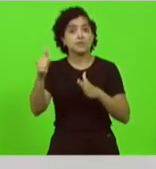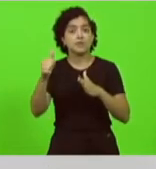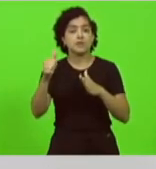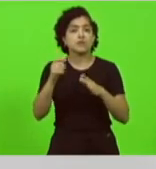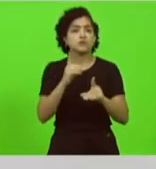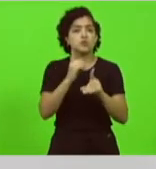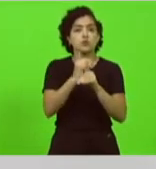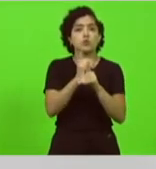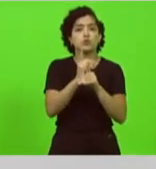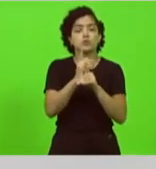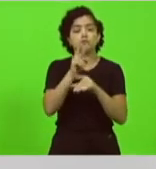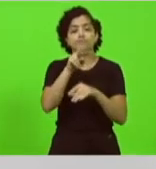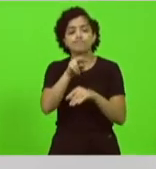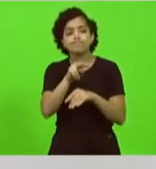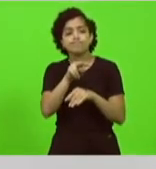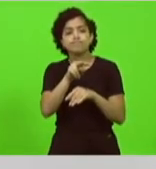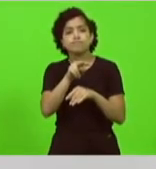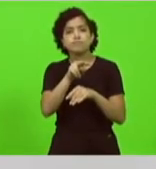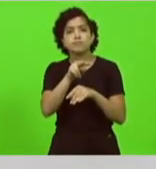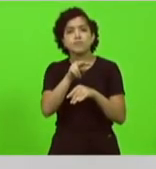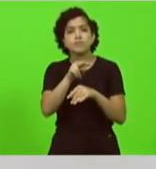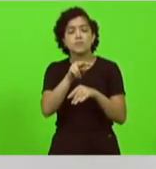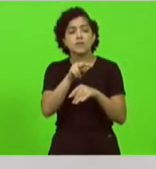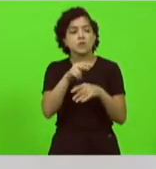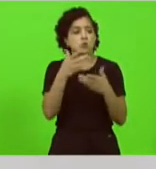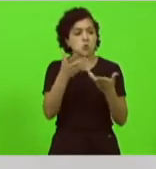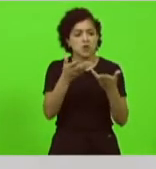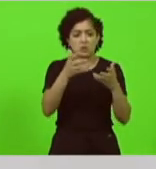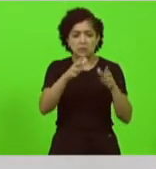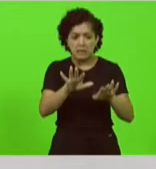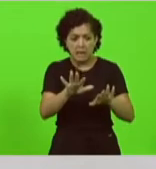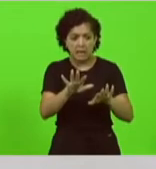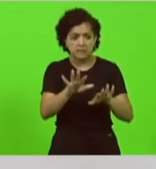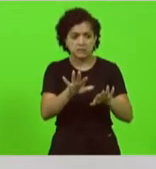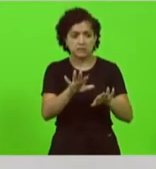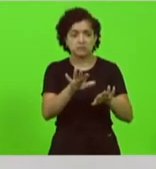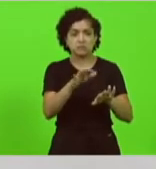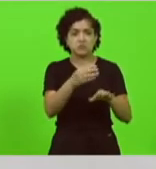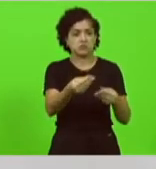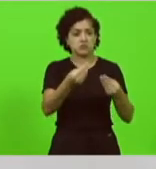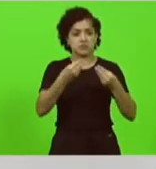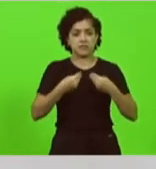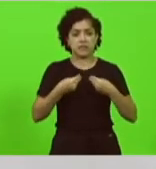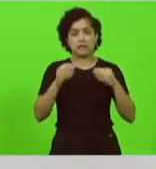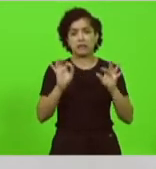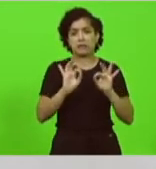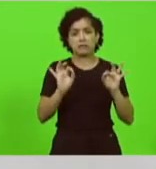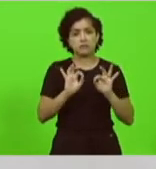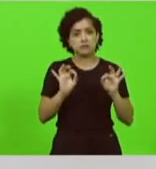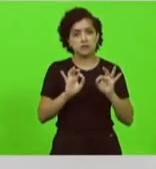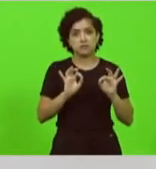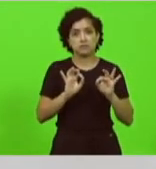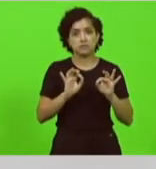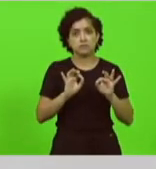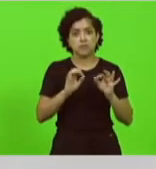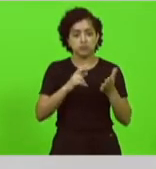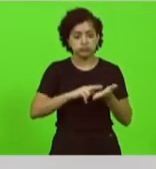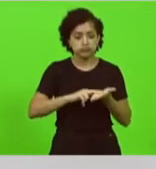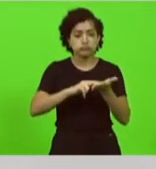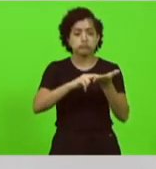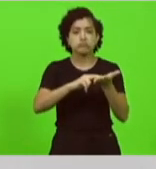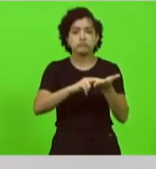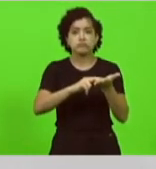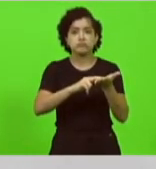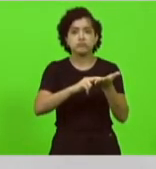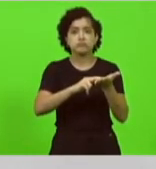ele eu olhei para ele e disse eu não quero de ti nada não quero um alfinete não quero nada de ti tirei uma carta e disse